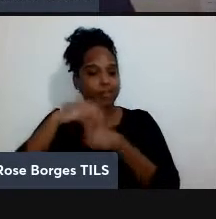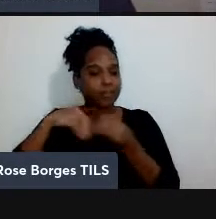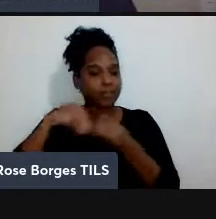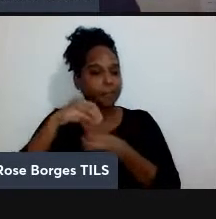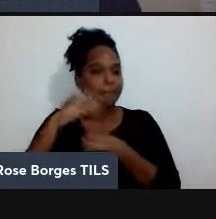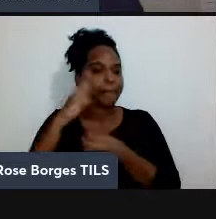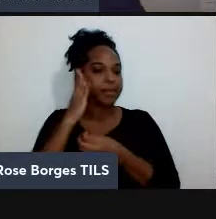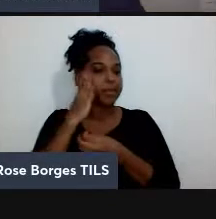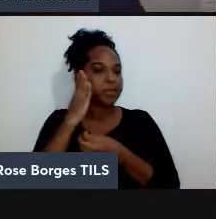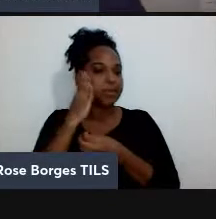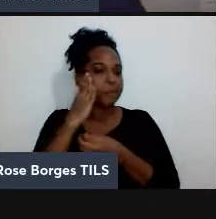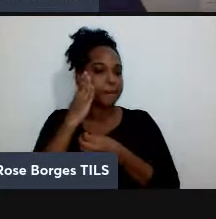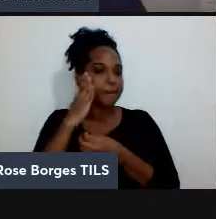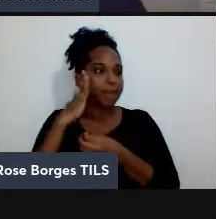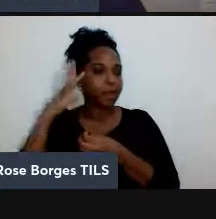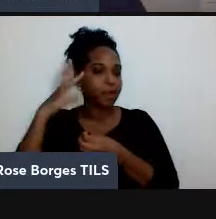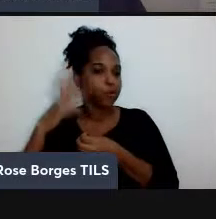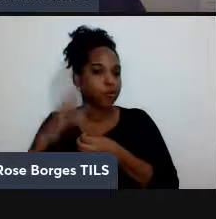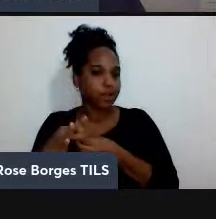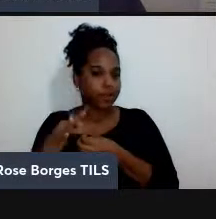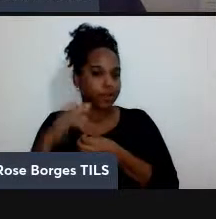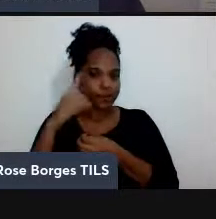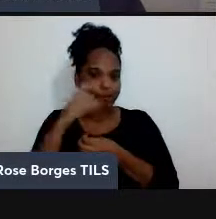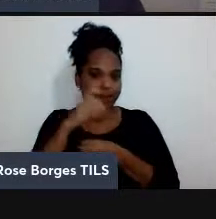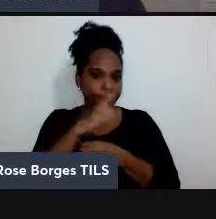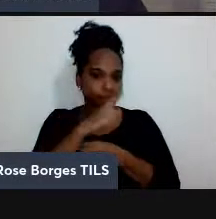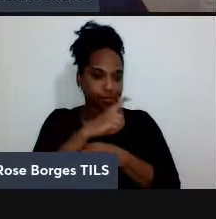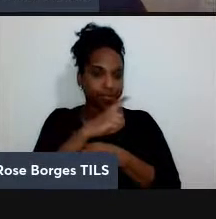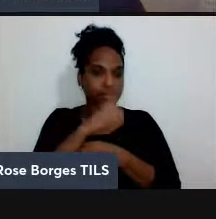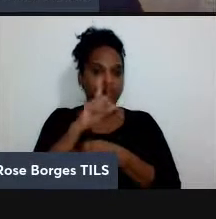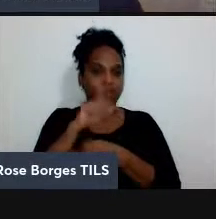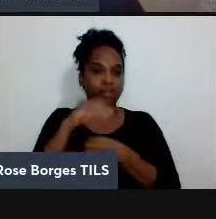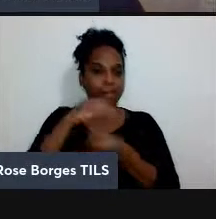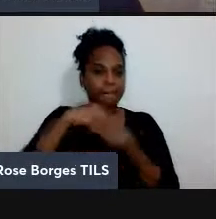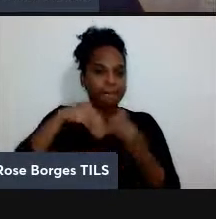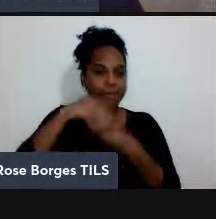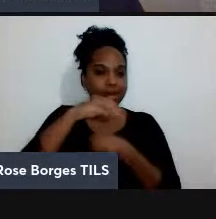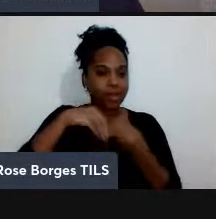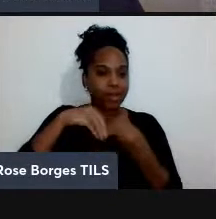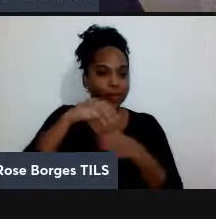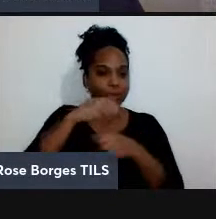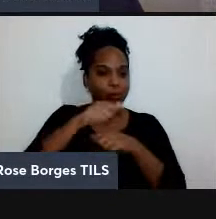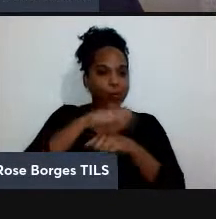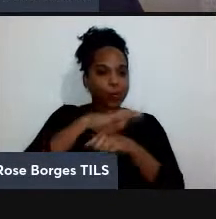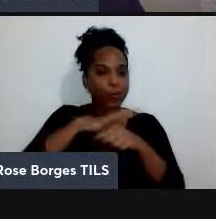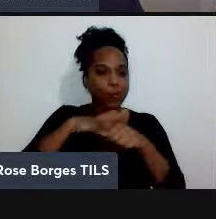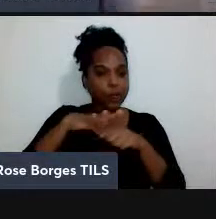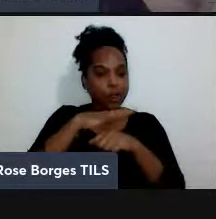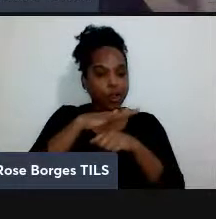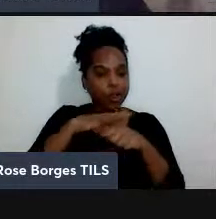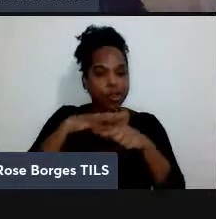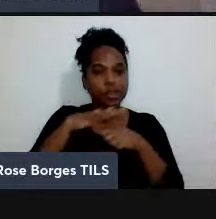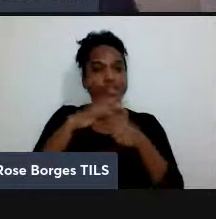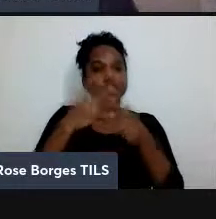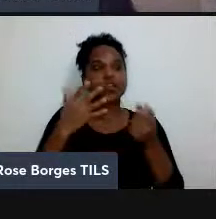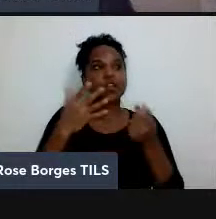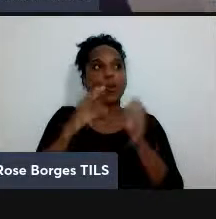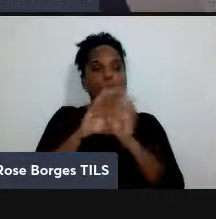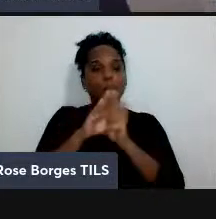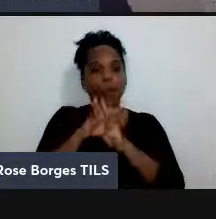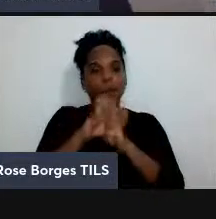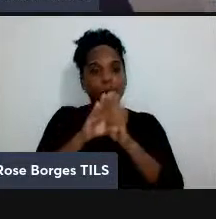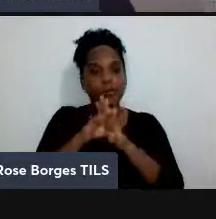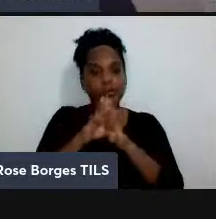era emaranhamento então emaranhamento quântico esses conceitos de informação quântica essa ideia de que a própria